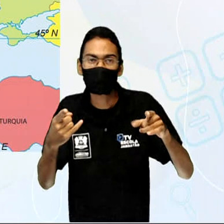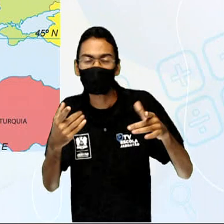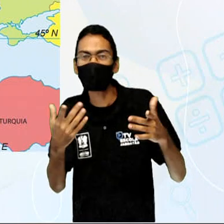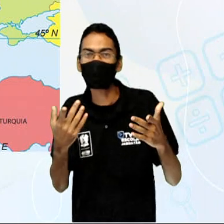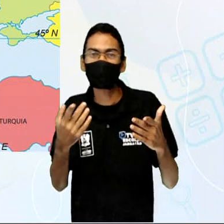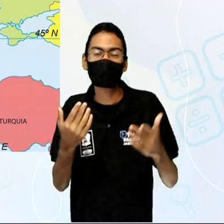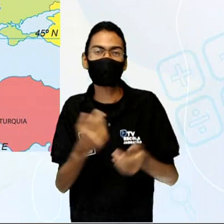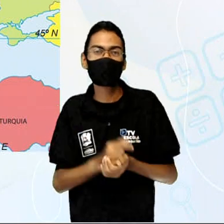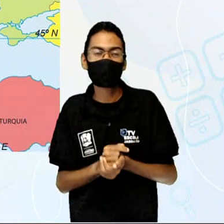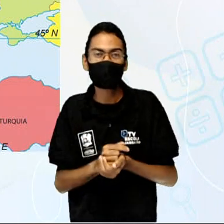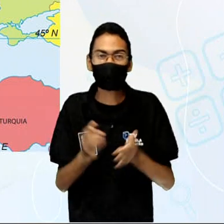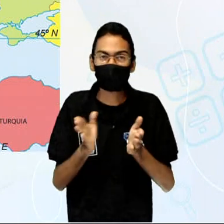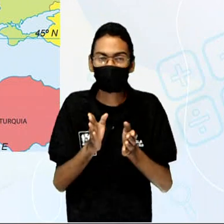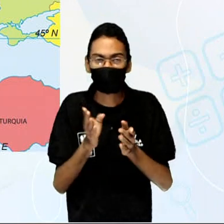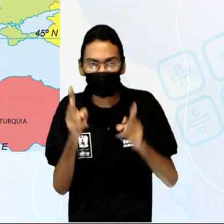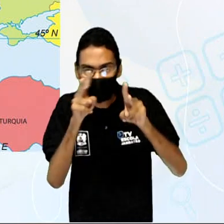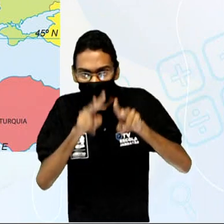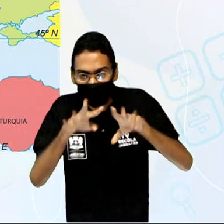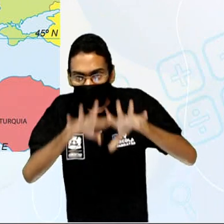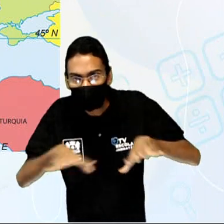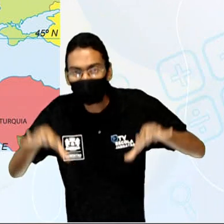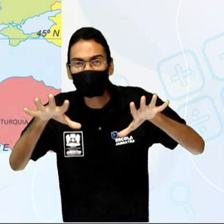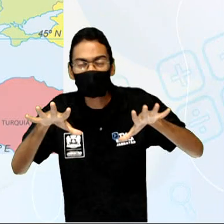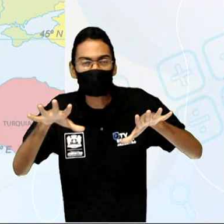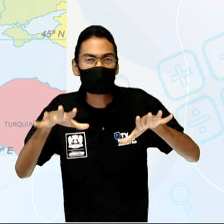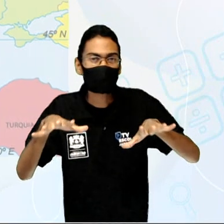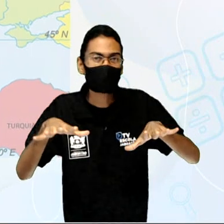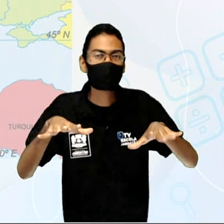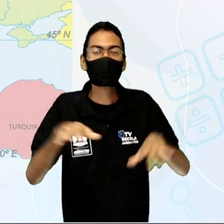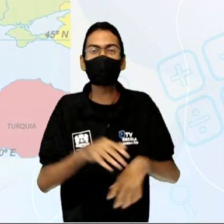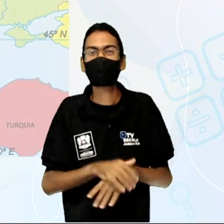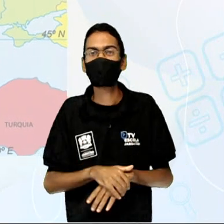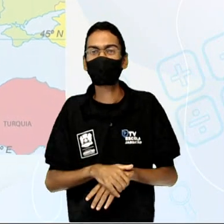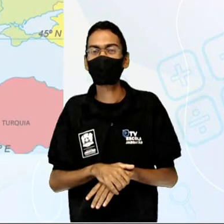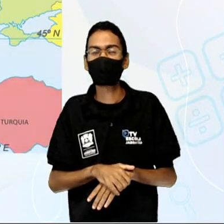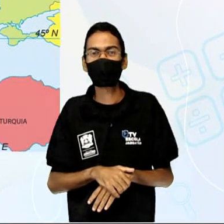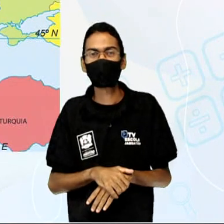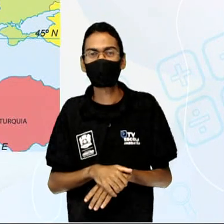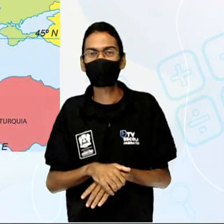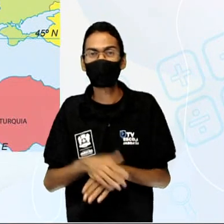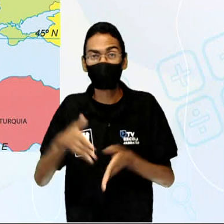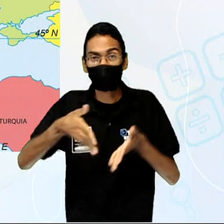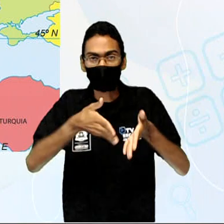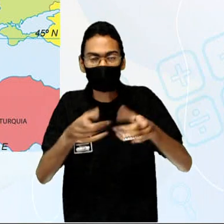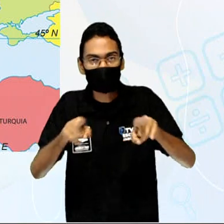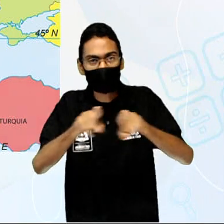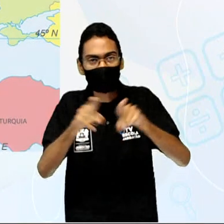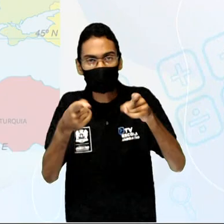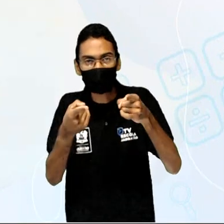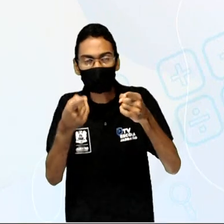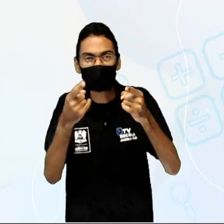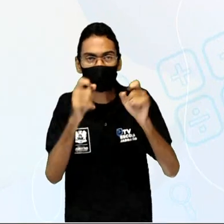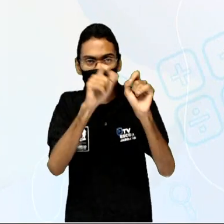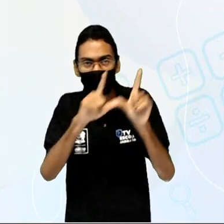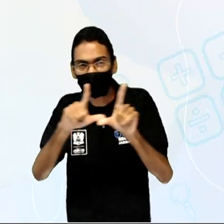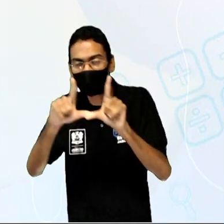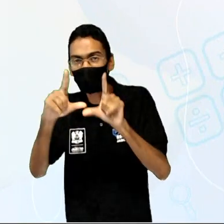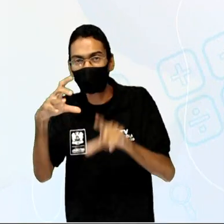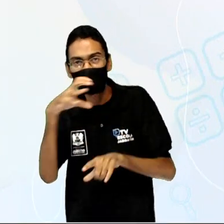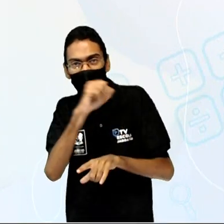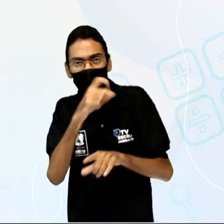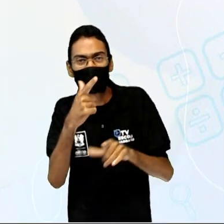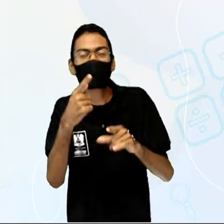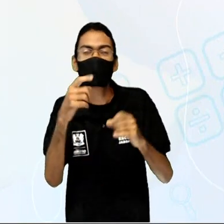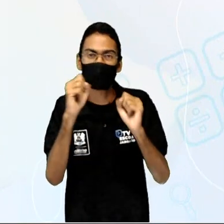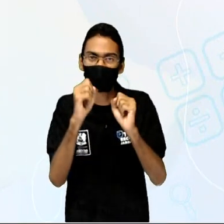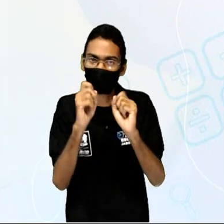em relação aos oceanos e mares. Aqui a gente passa rapidamente. Beleza?